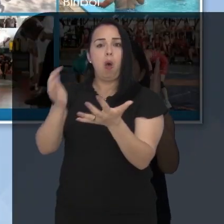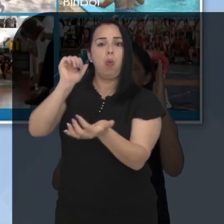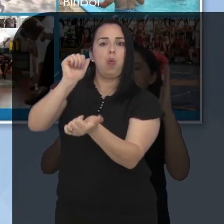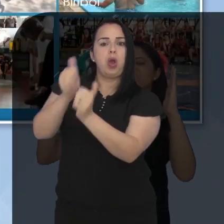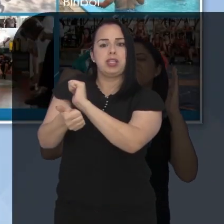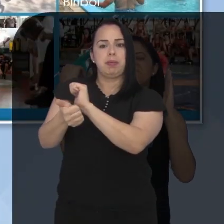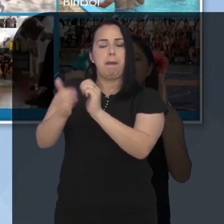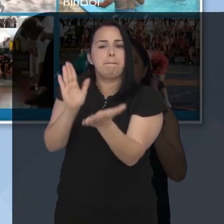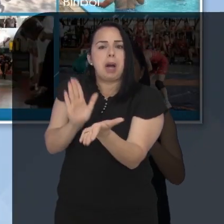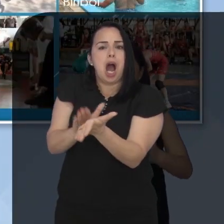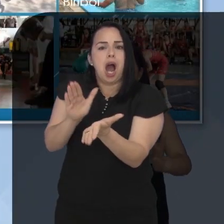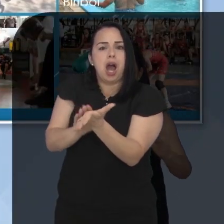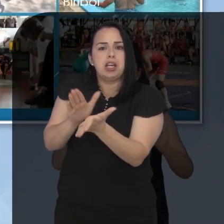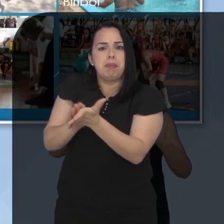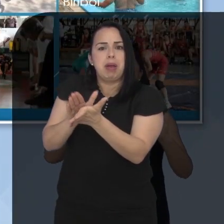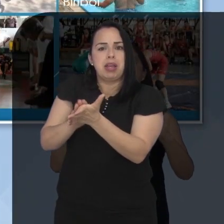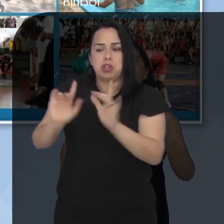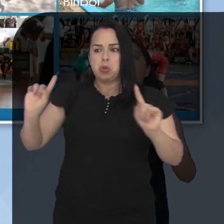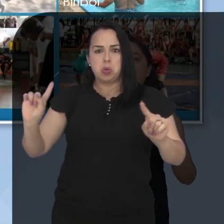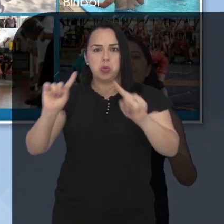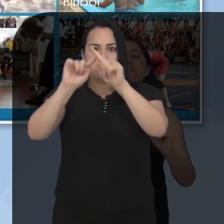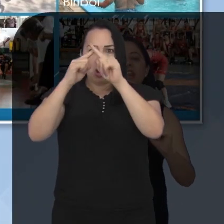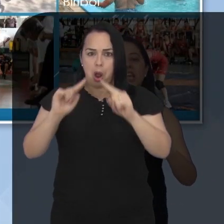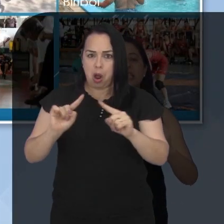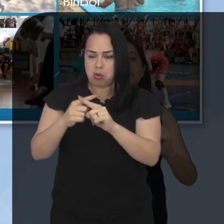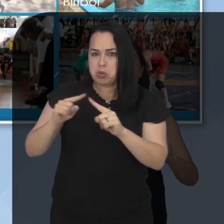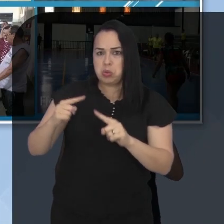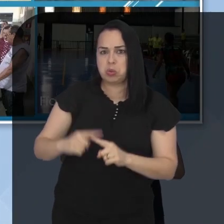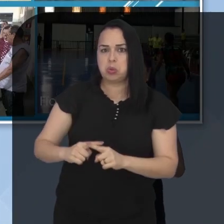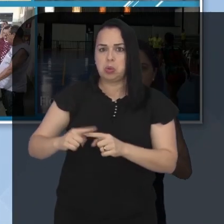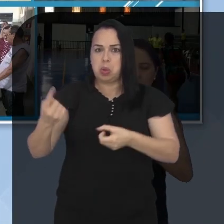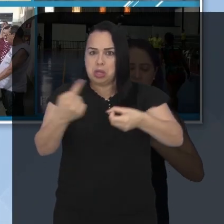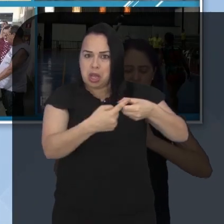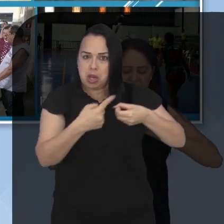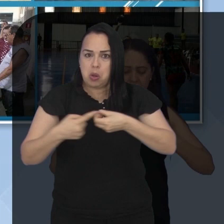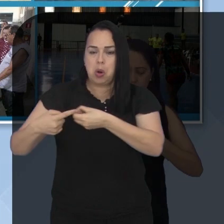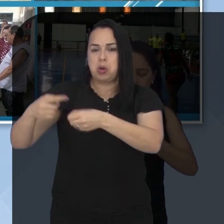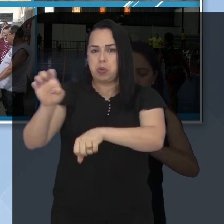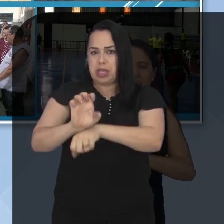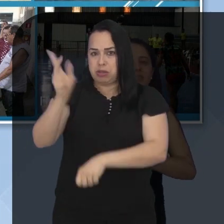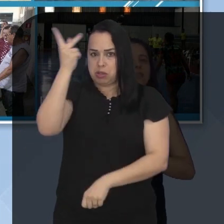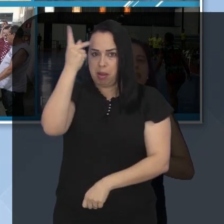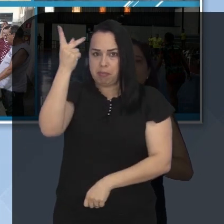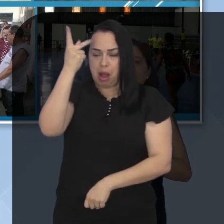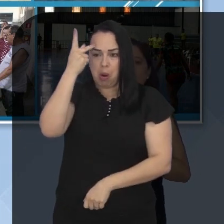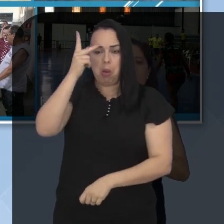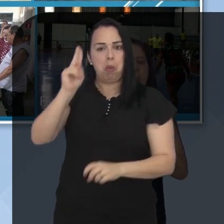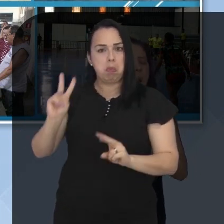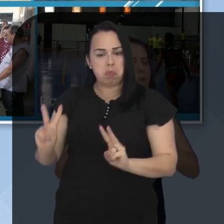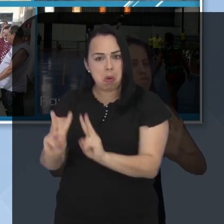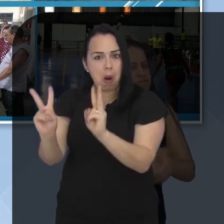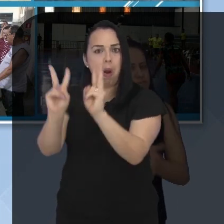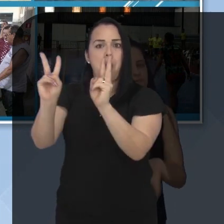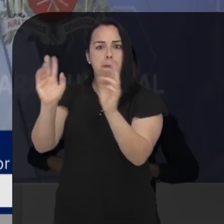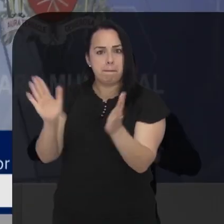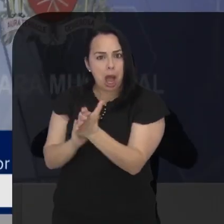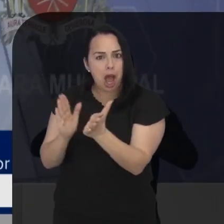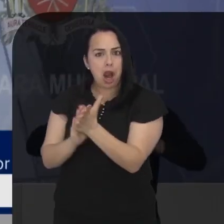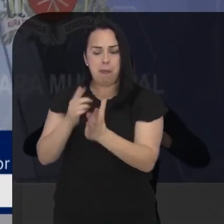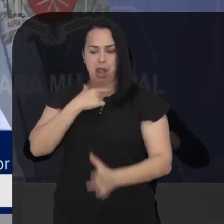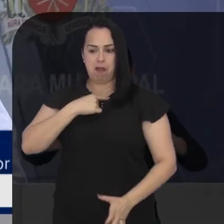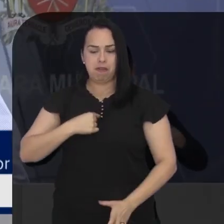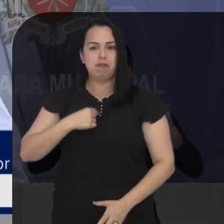Ele parabenizou Nossa Cidade pela vitória nos Jogos Abertos do Interior e destacou a conquista de medalhas de diversos atletas.